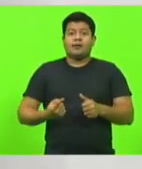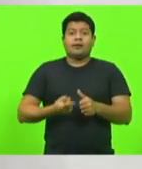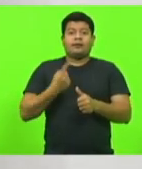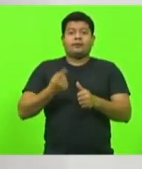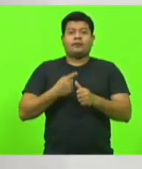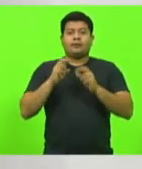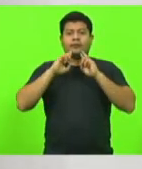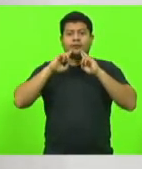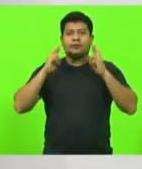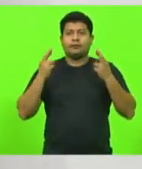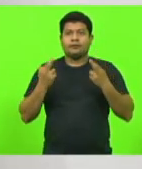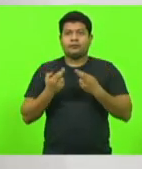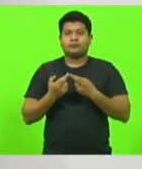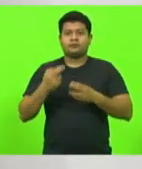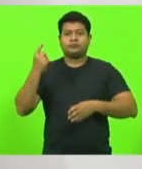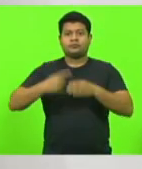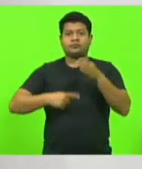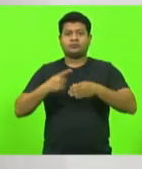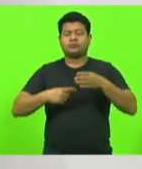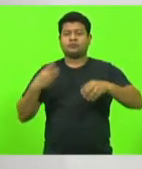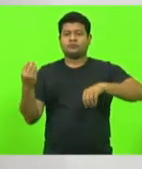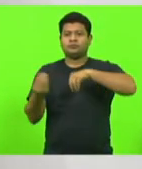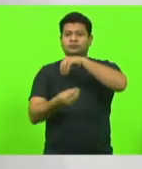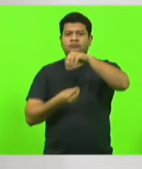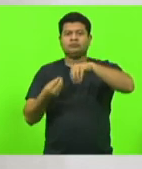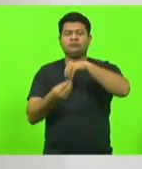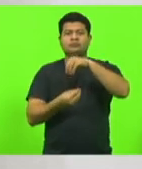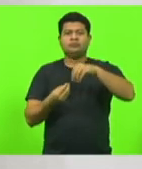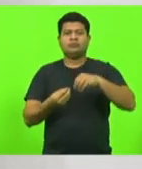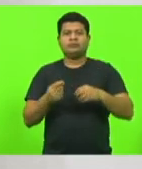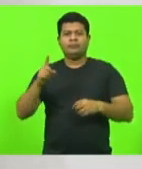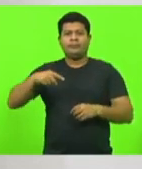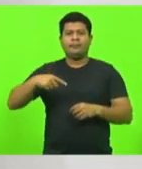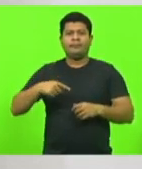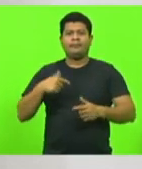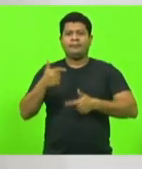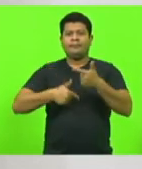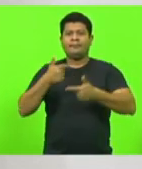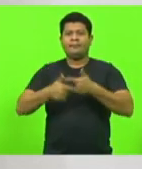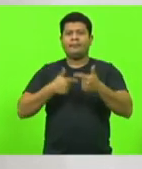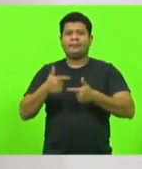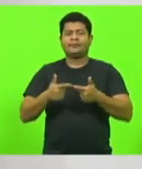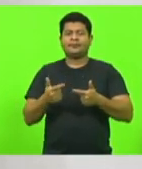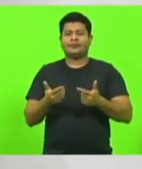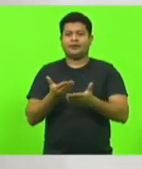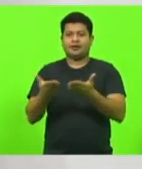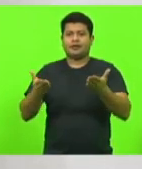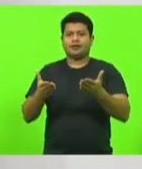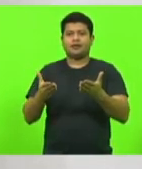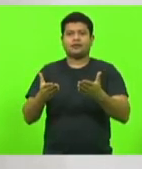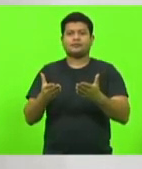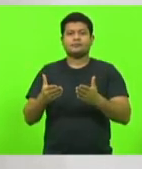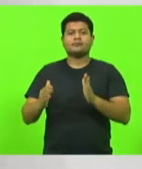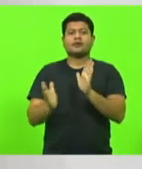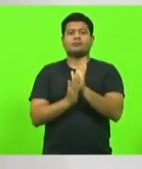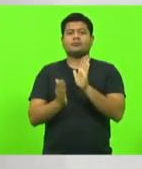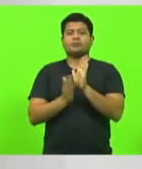da comissão mista que ia trabalhar plano de carreiras e progressões e salários, enfim,